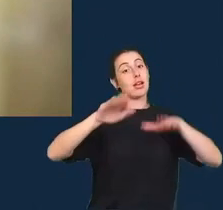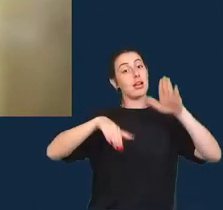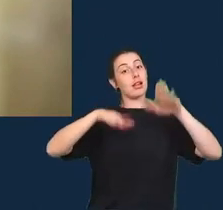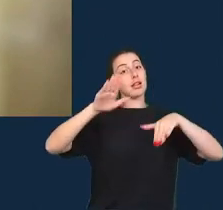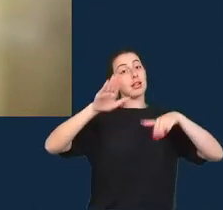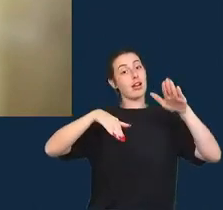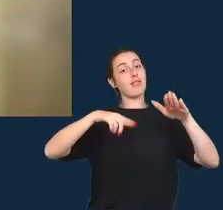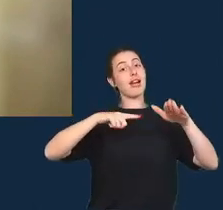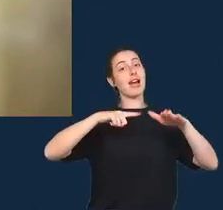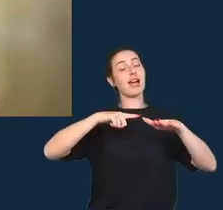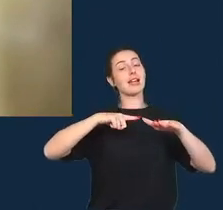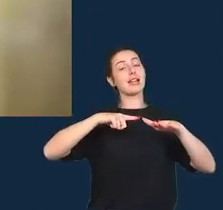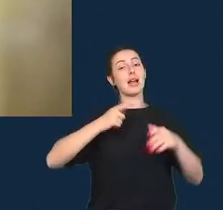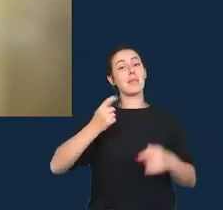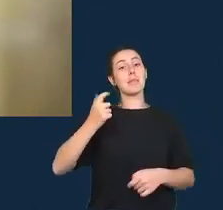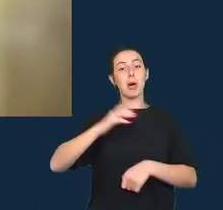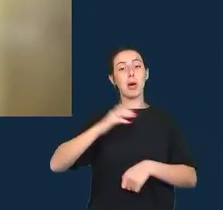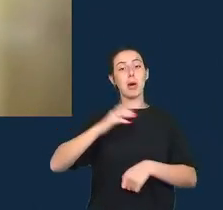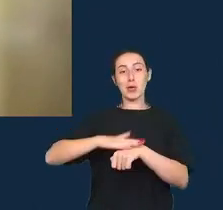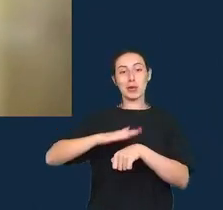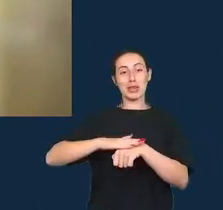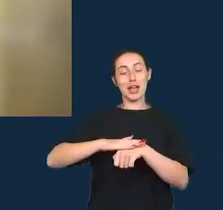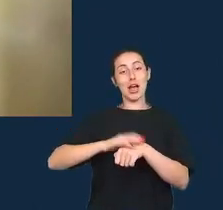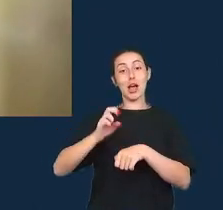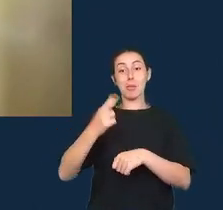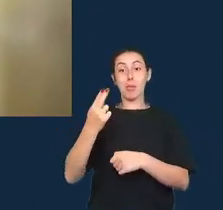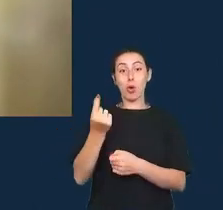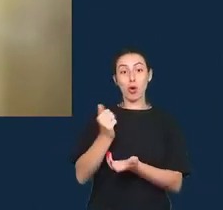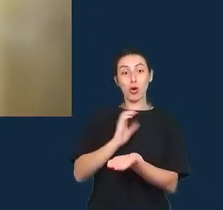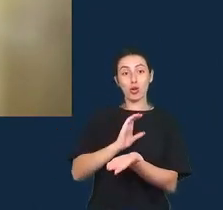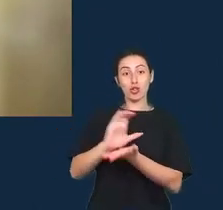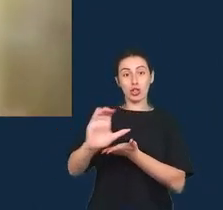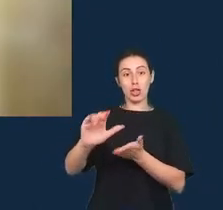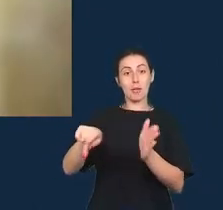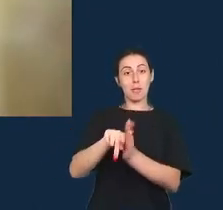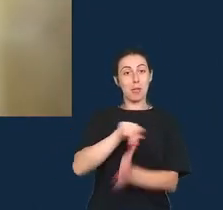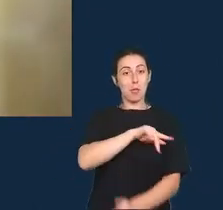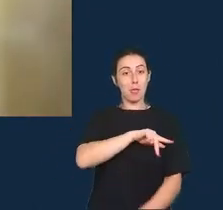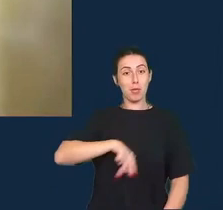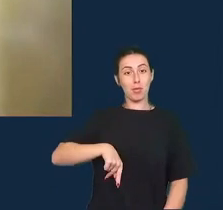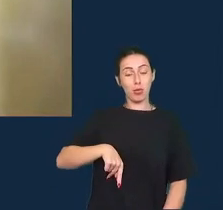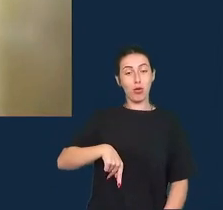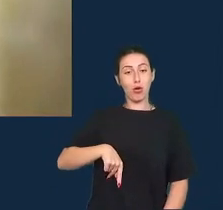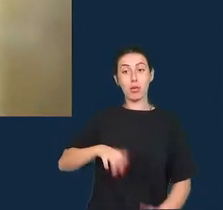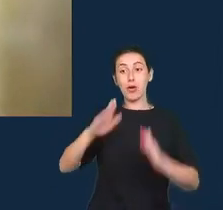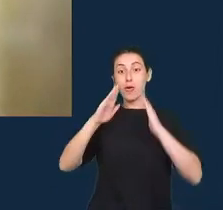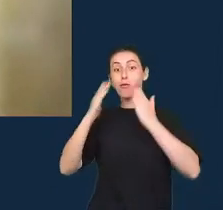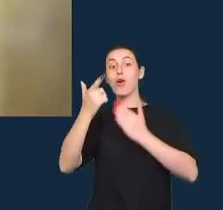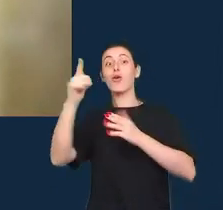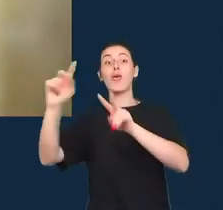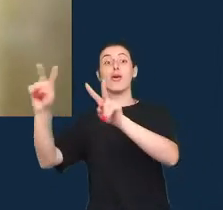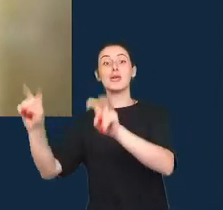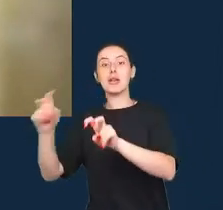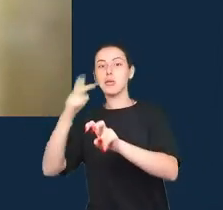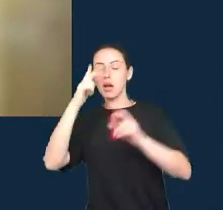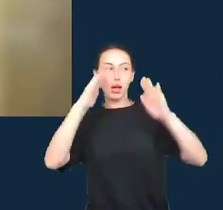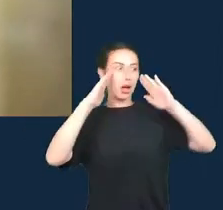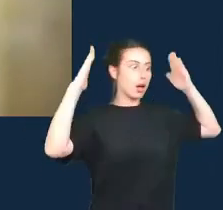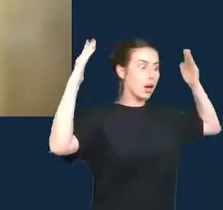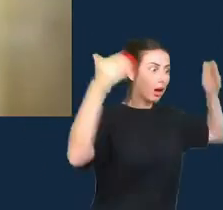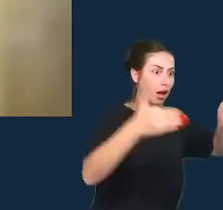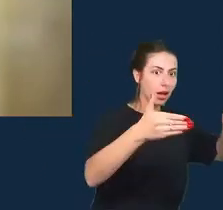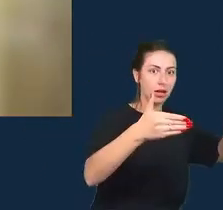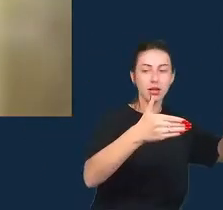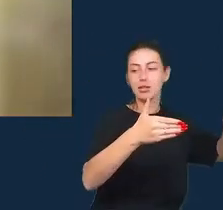tempo e recursos na agenda pública para outras questões importantes que estão acontecendo então isso